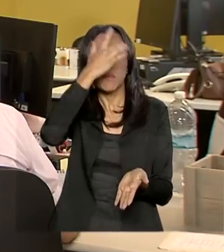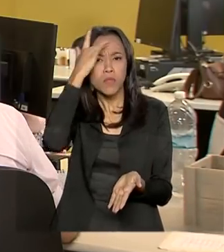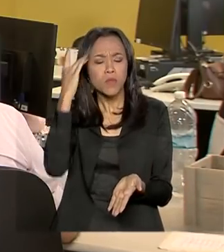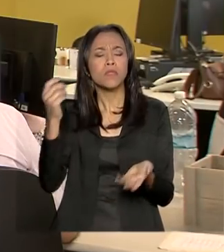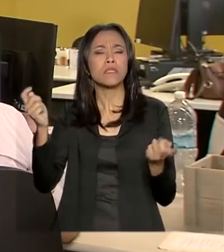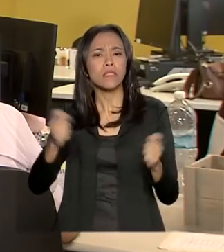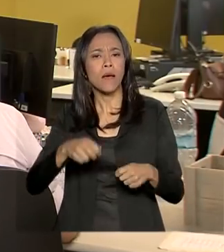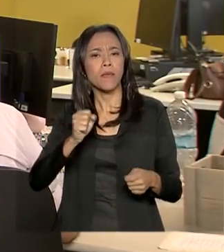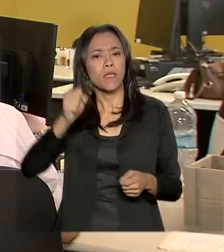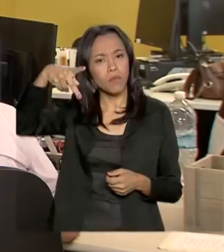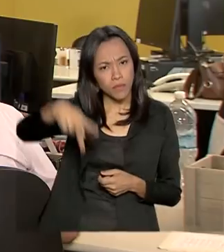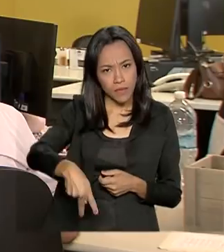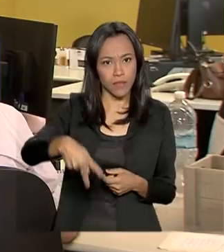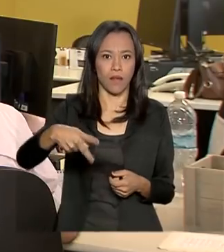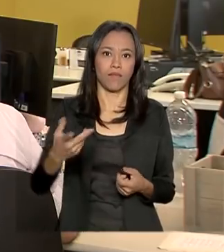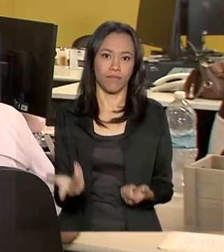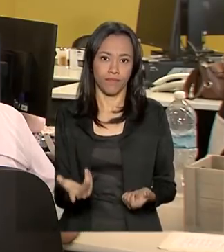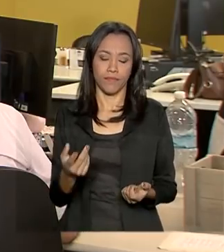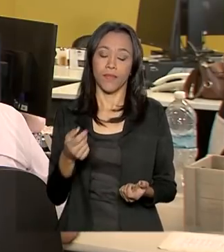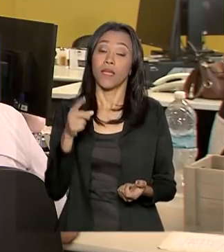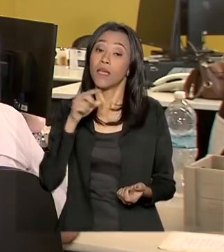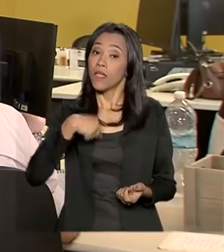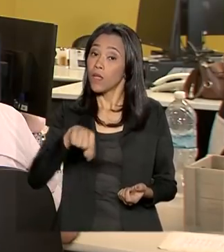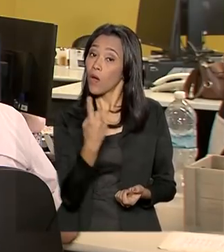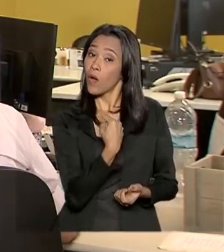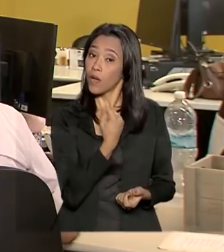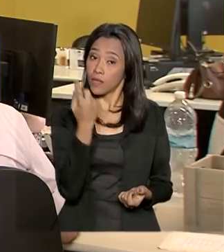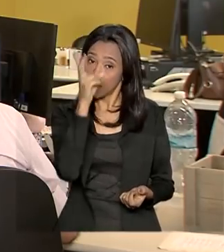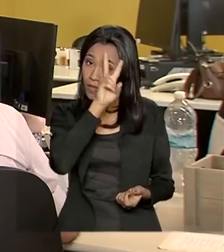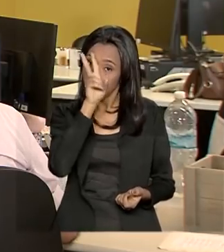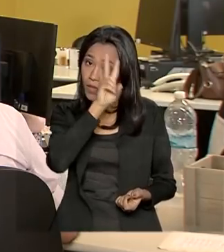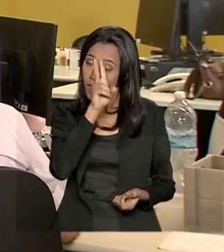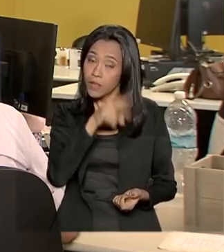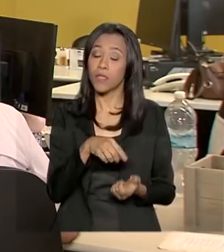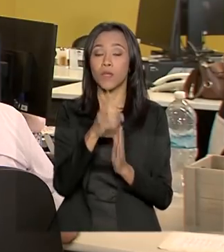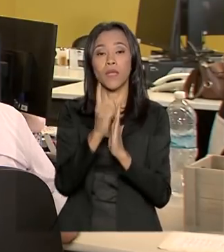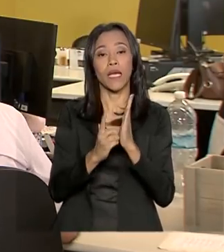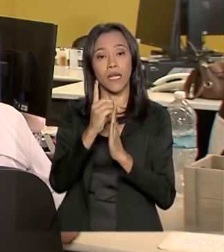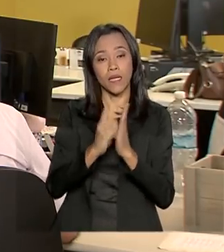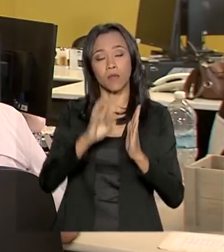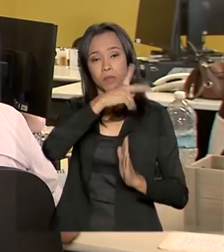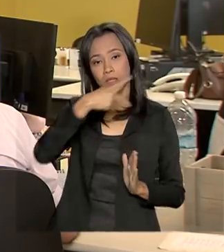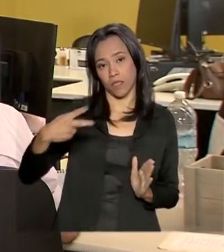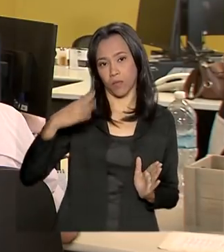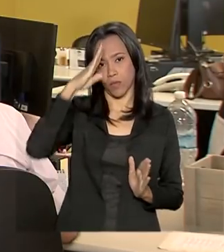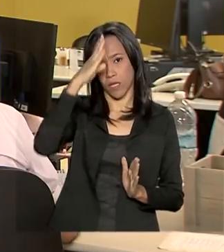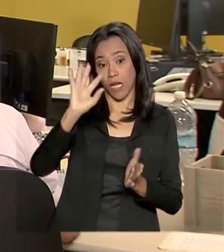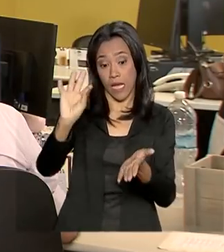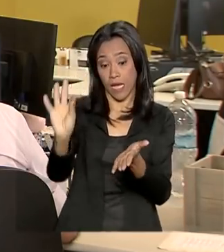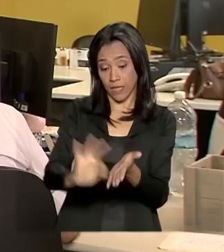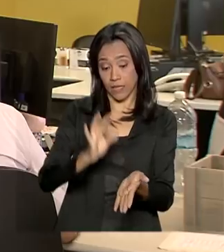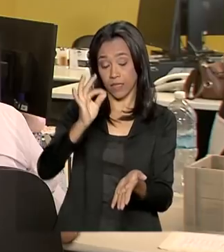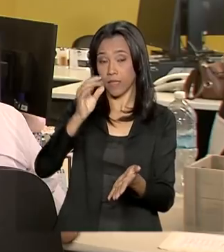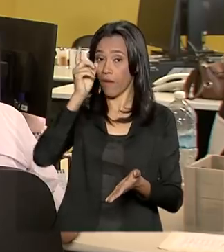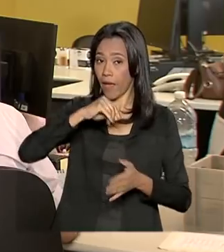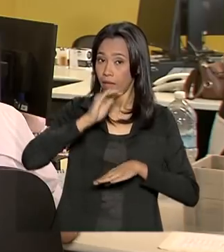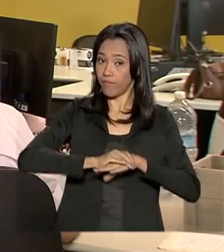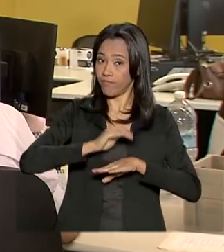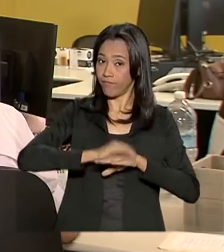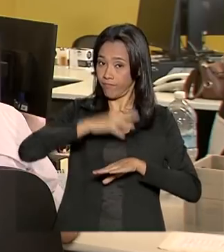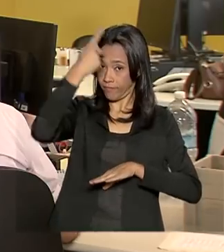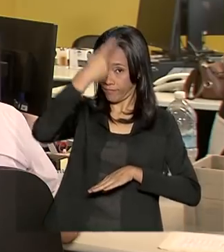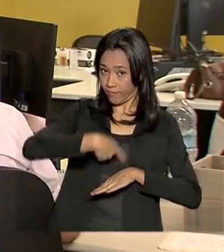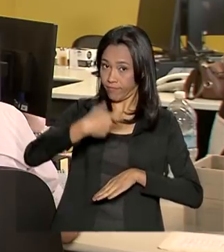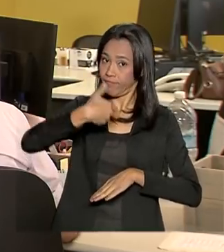se aposentar pelo sistema público. A gente lembra que, pelo decreto do presidente Bolsonaro, a iniciativa da inscrição deve ser do próprio motorista.